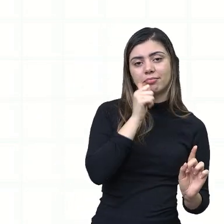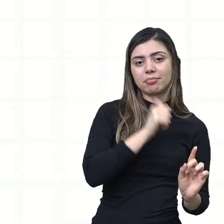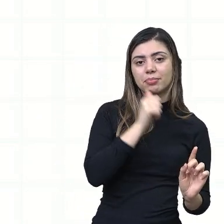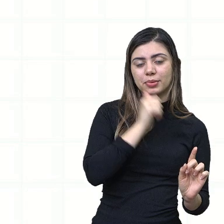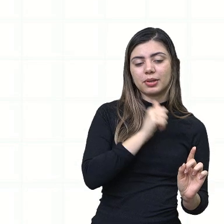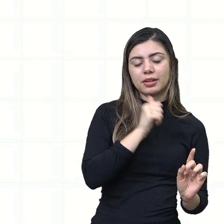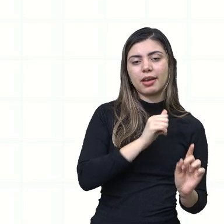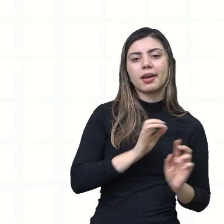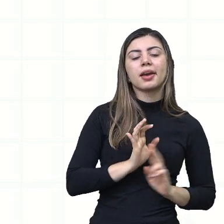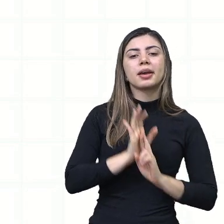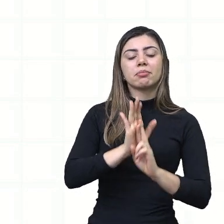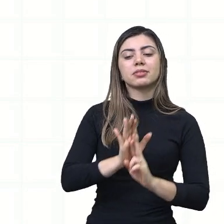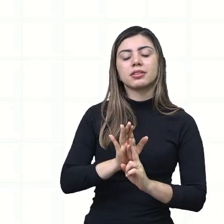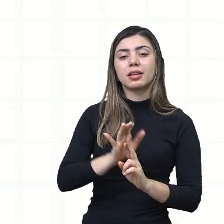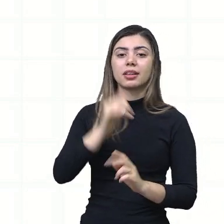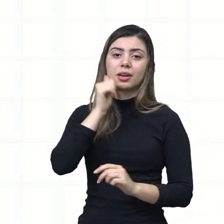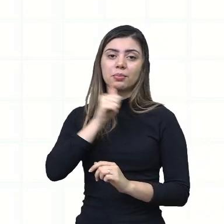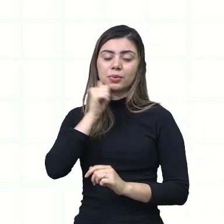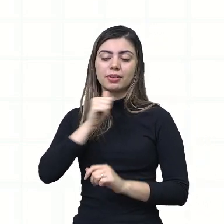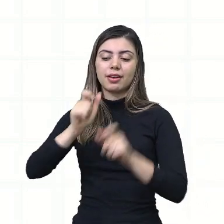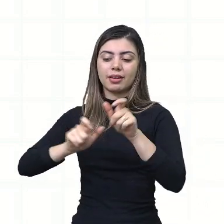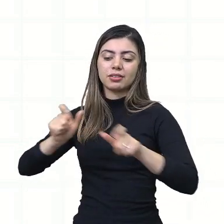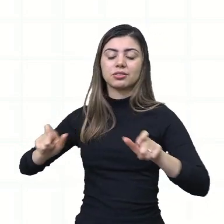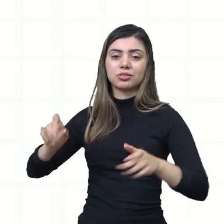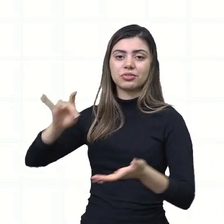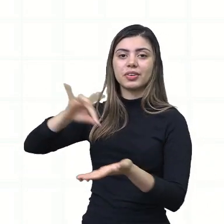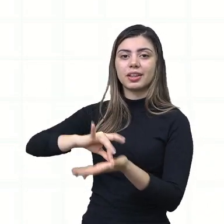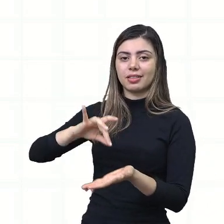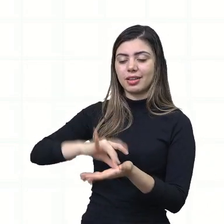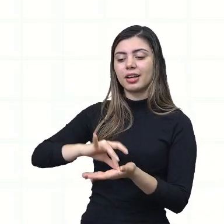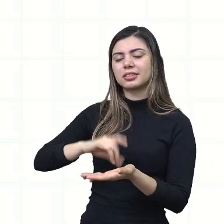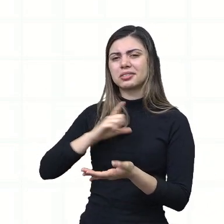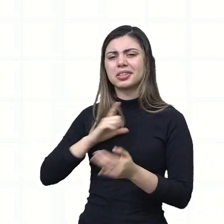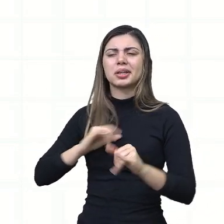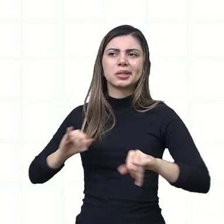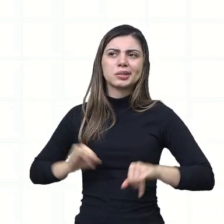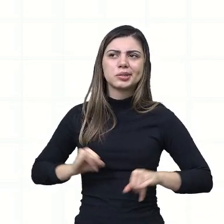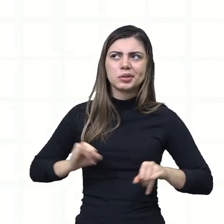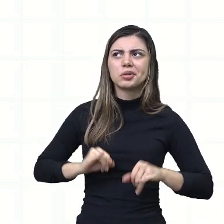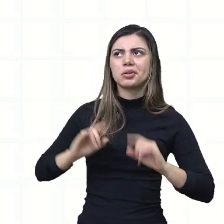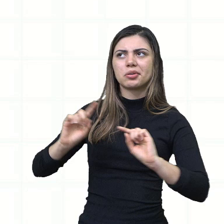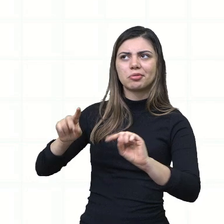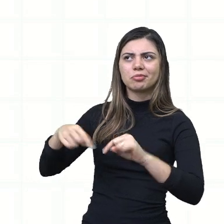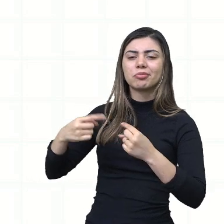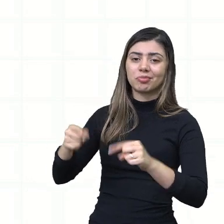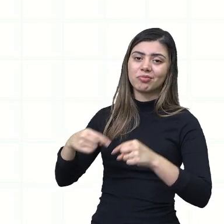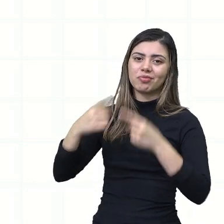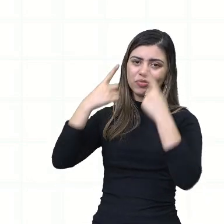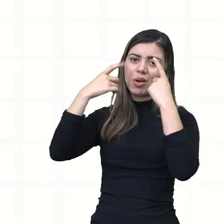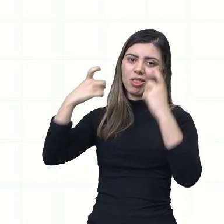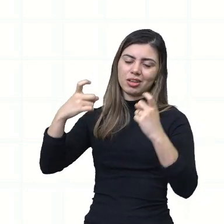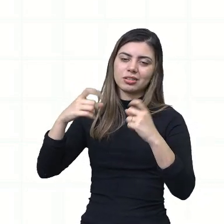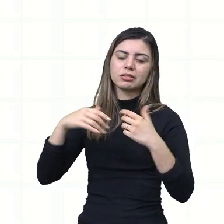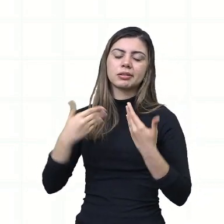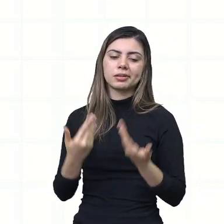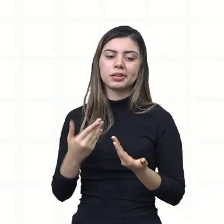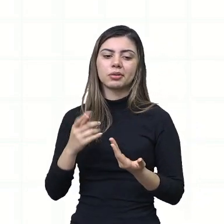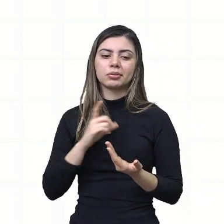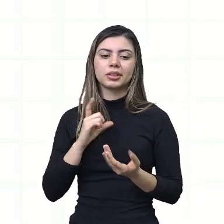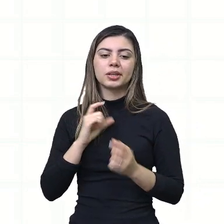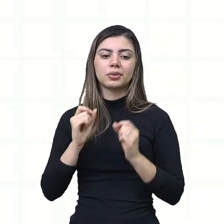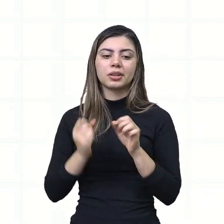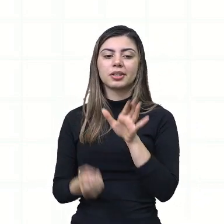mulheres da vida real que sofrem ou sofreram, enfim, violência, né? Então, isso causa uma